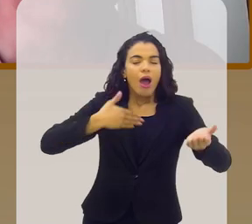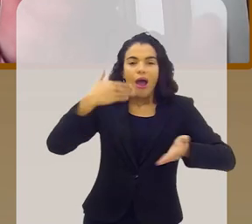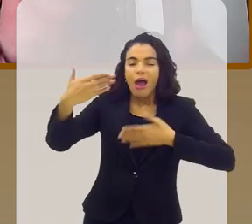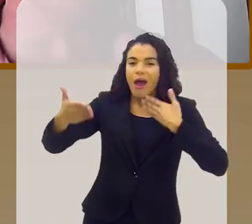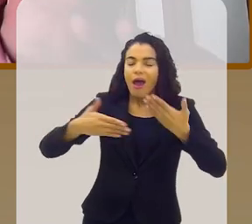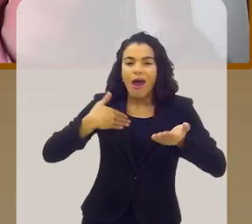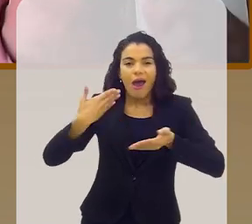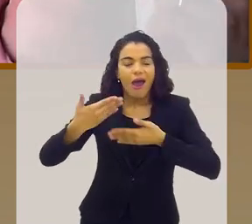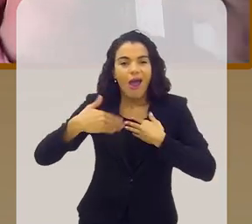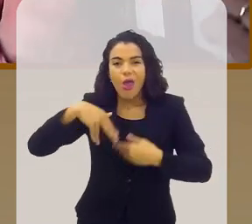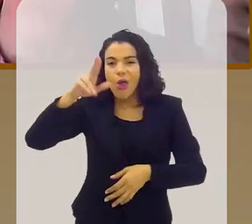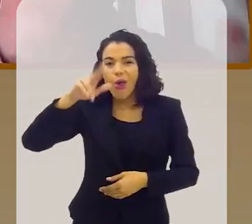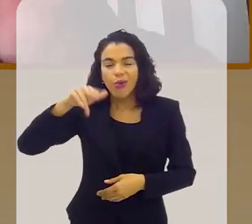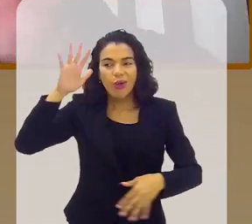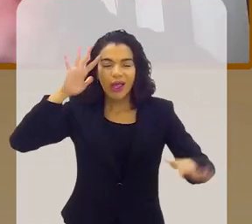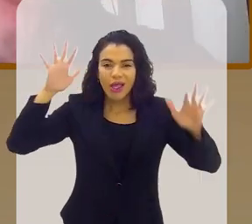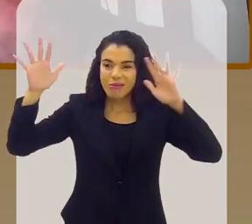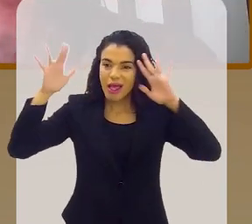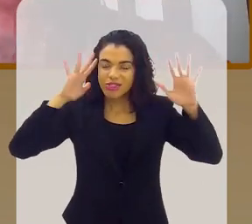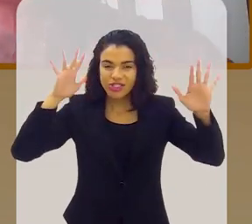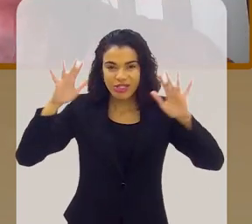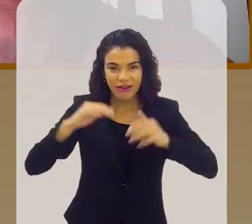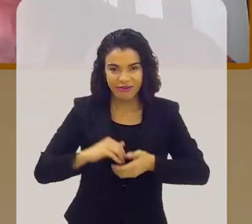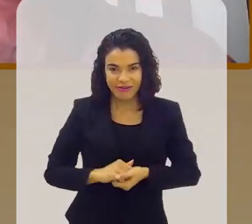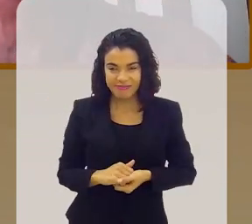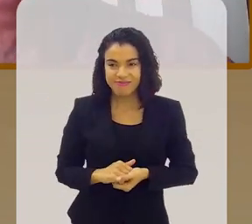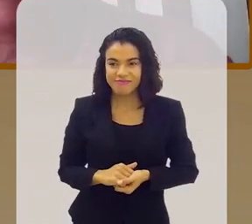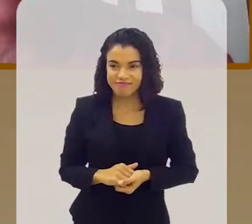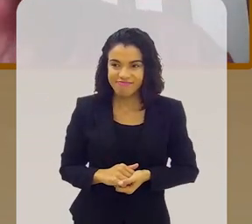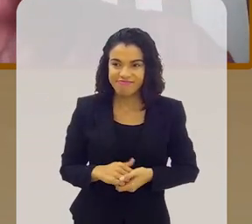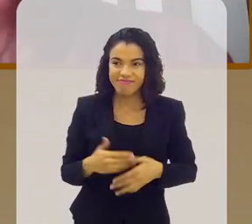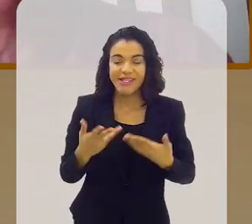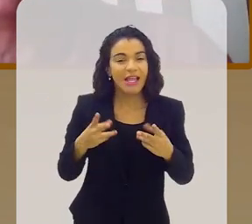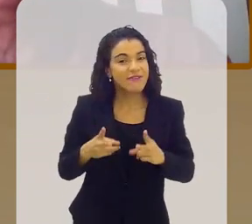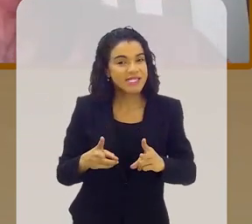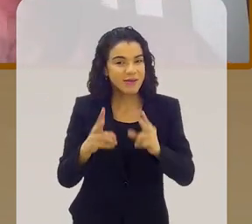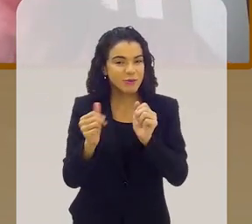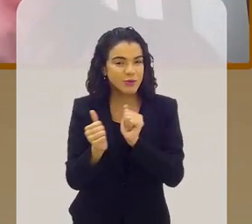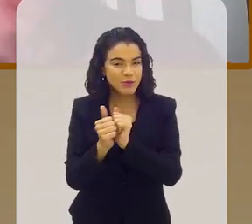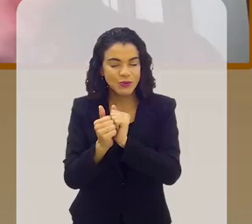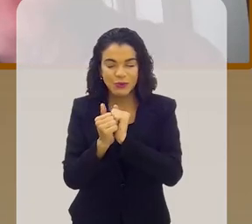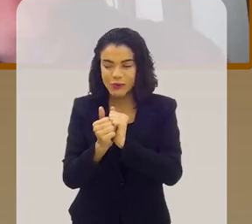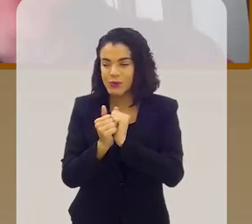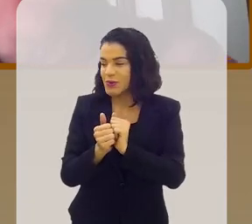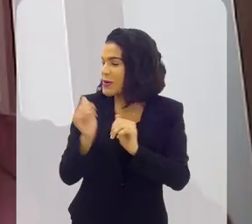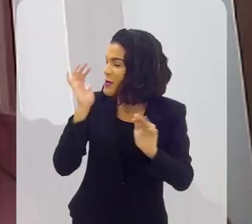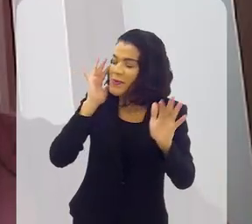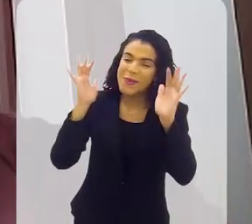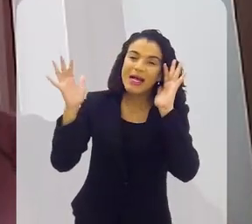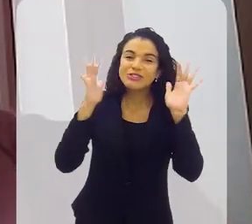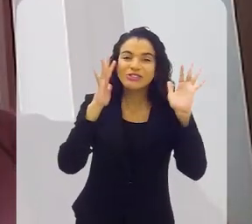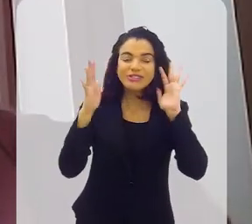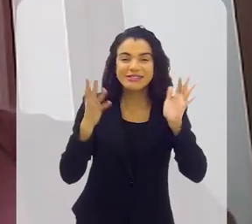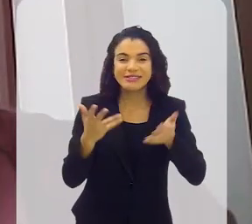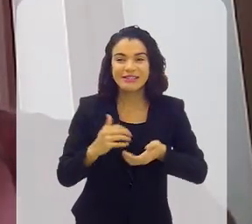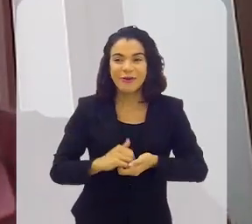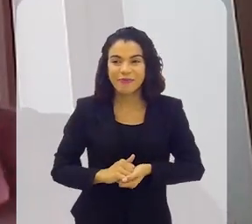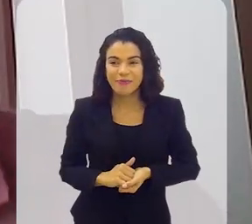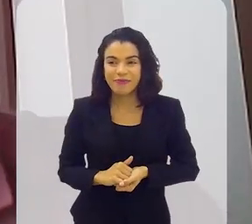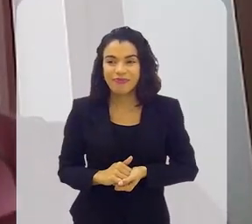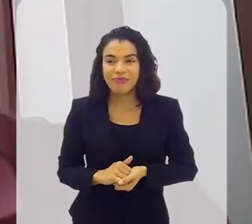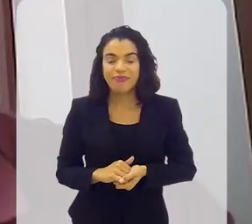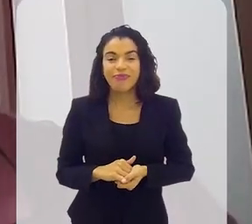dia com umas coisas que eu não imaginava. Imagina quem não convivia com ele, né? Eu estava sempre com ele, não sabia. Imagina quem nunca viu.